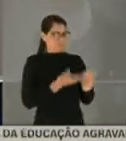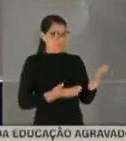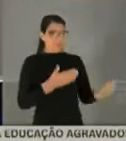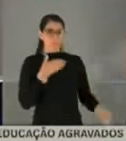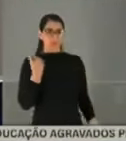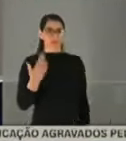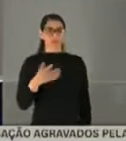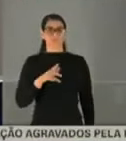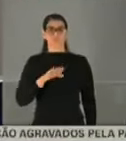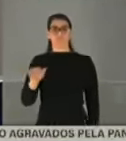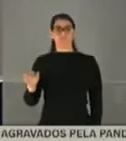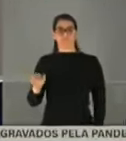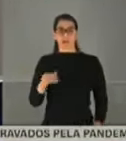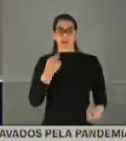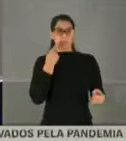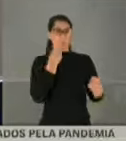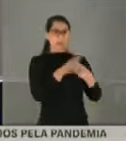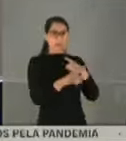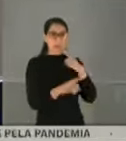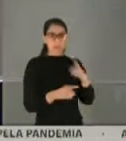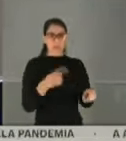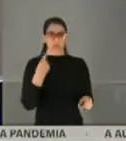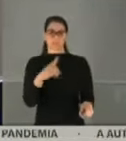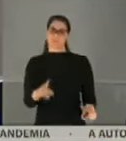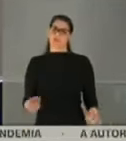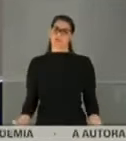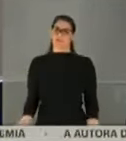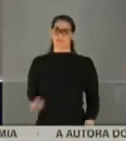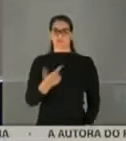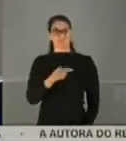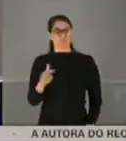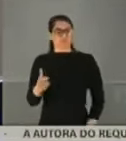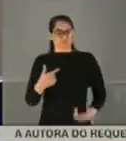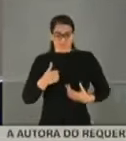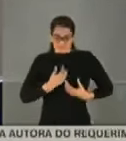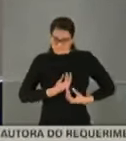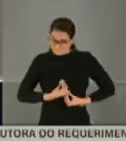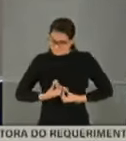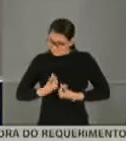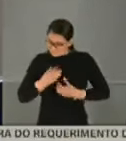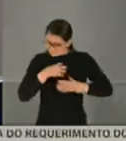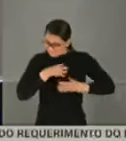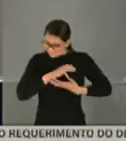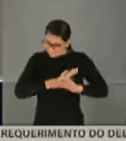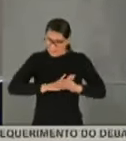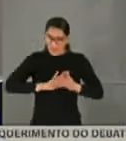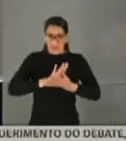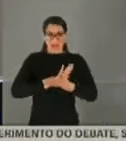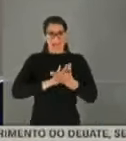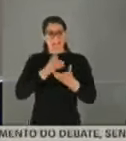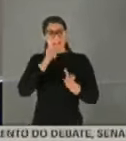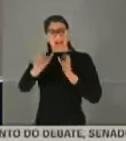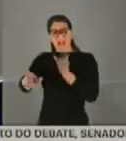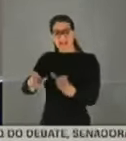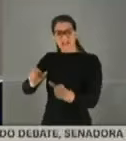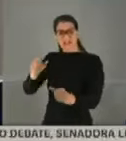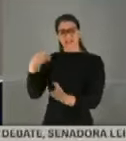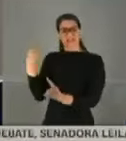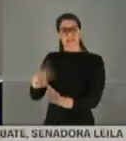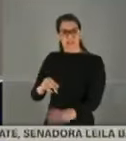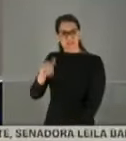assacar contra os adversários. É uma pessoa que não tem sensibilidade. Agressor de mulheres.